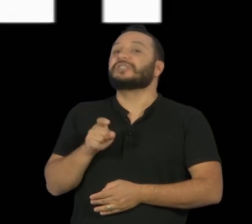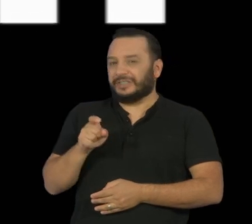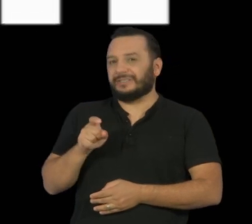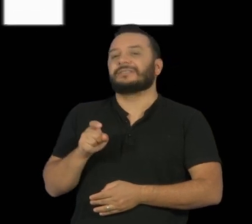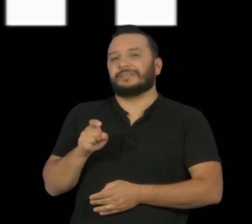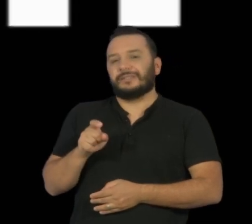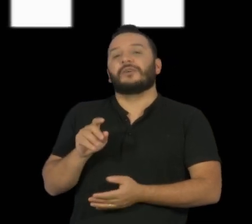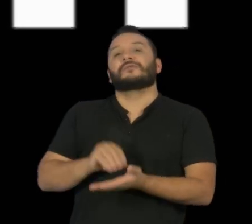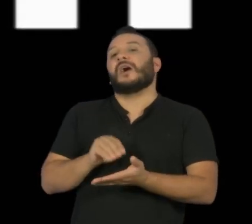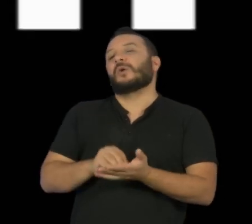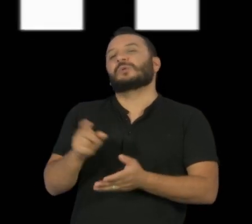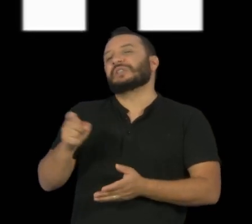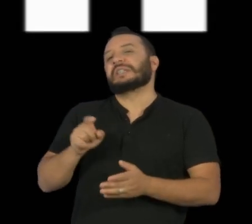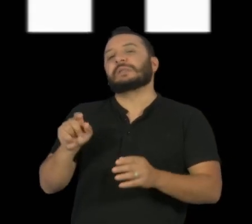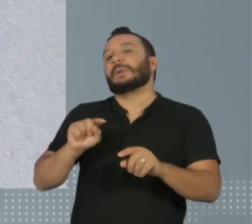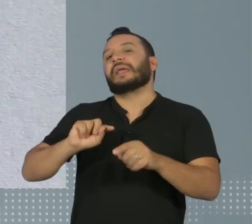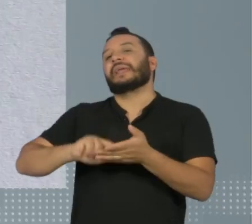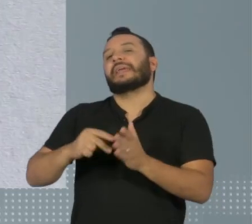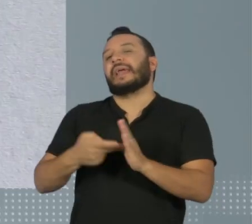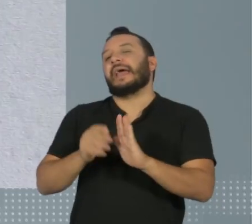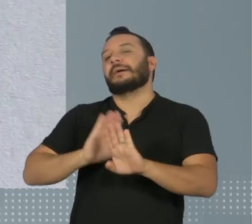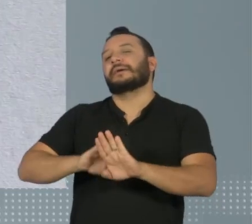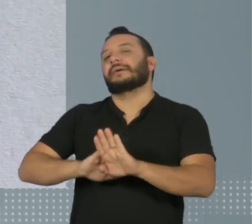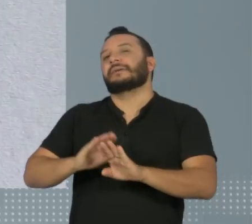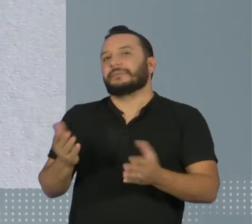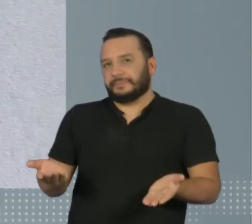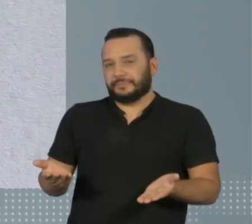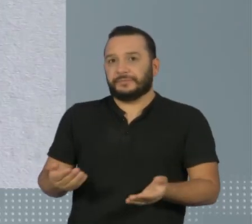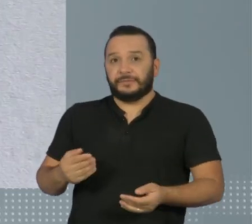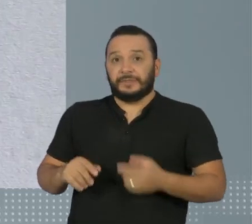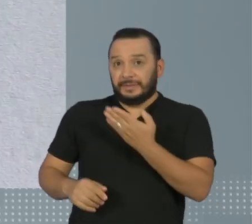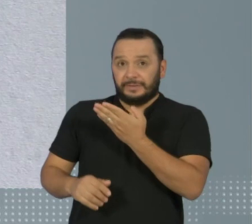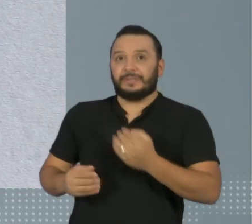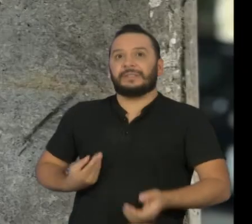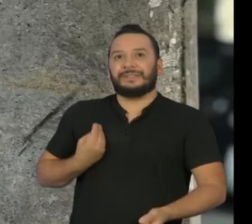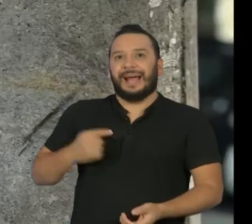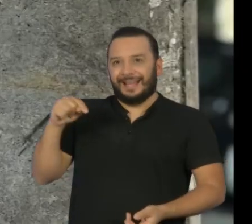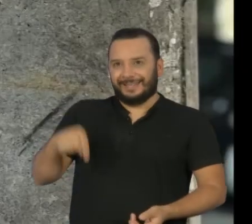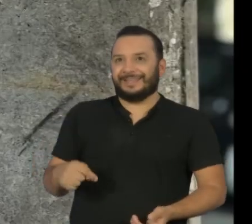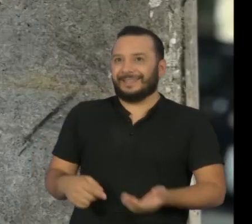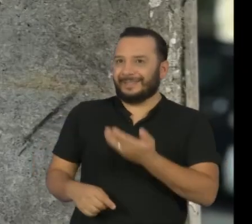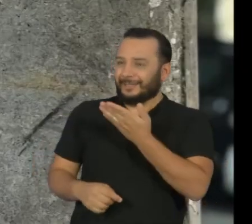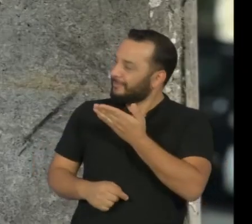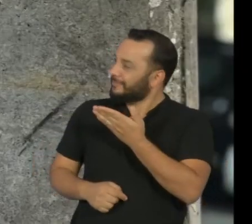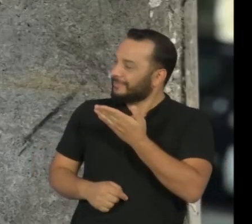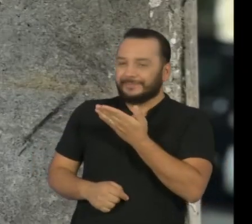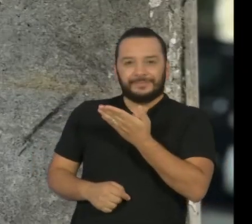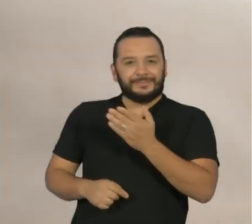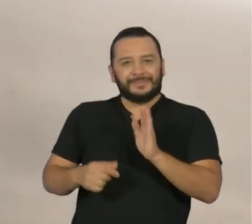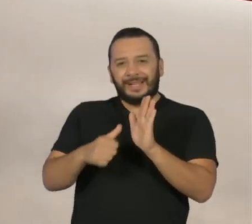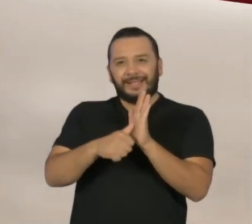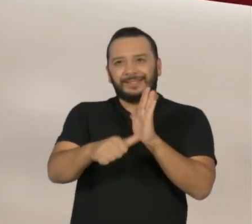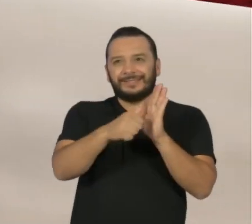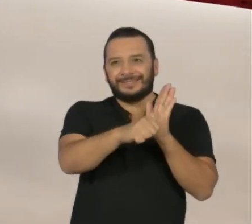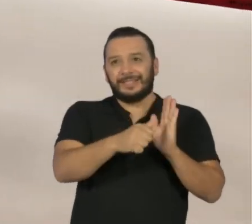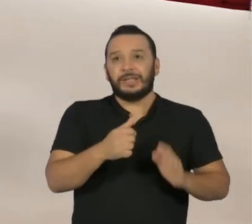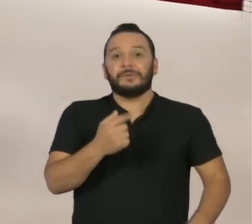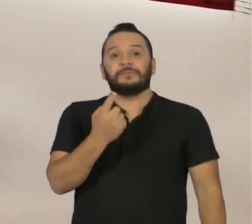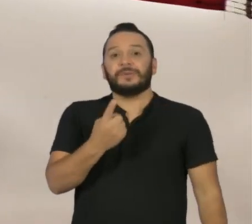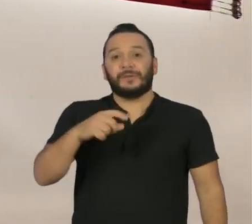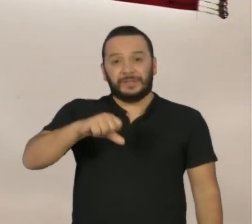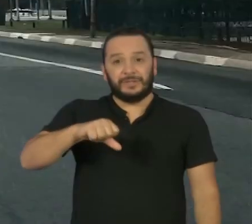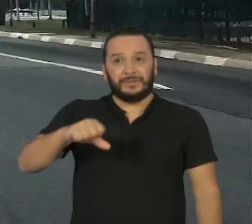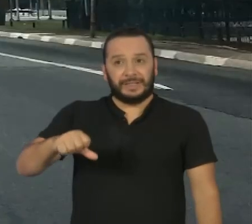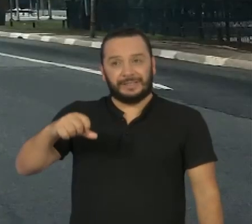o que tá nos faltando. O que é esse X? Você está aqui é um poema, um pequeno adesivinho de 1997,